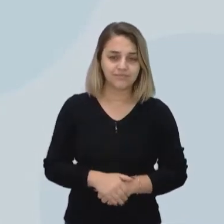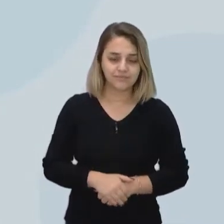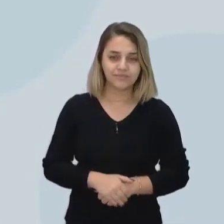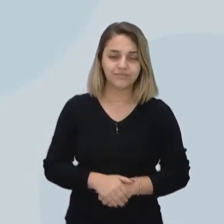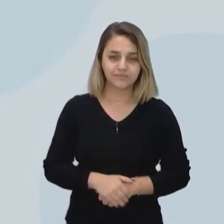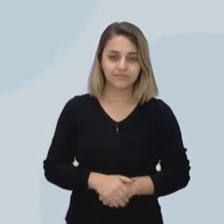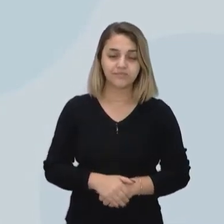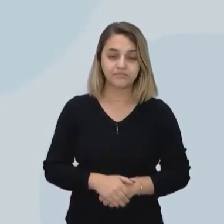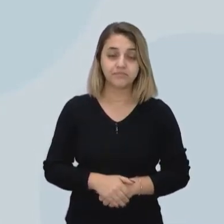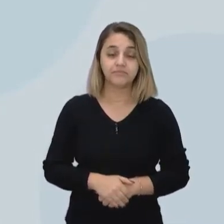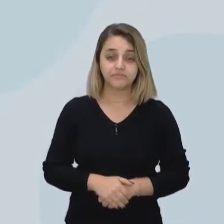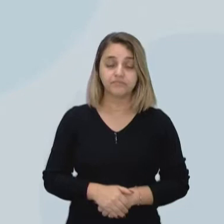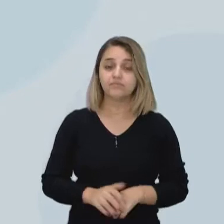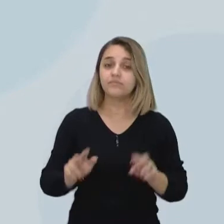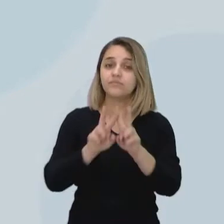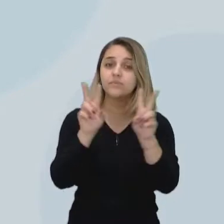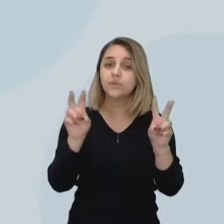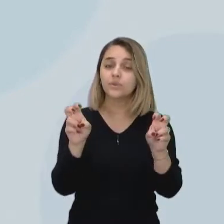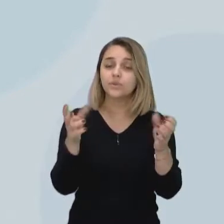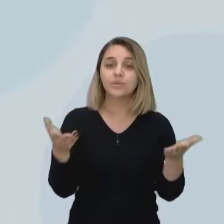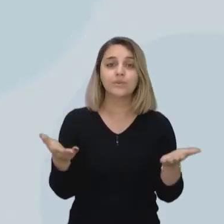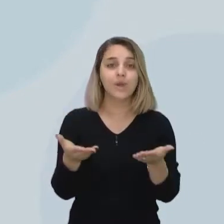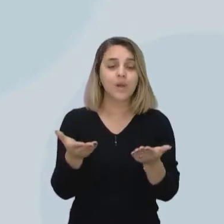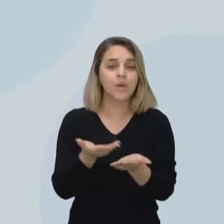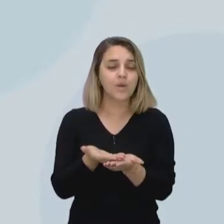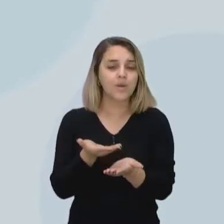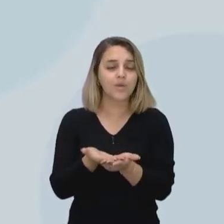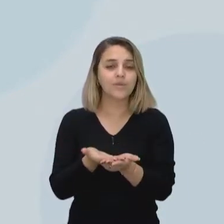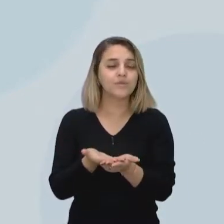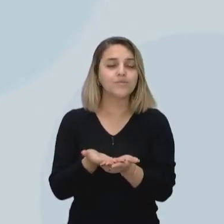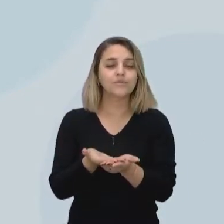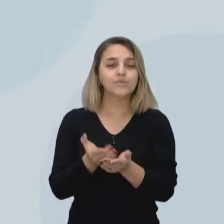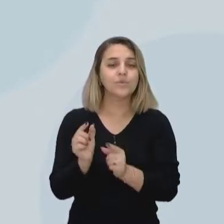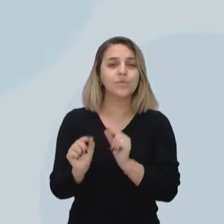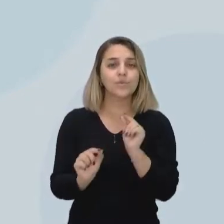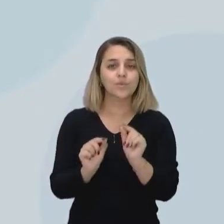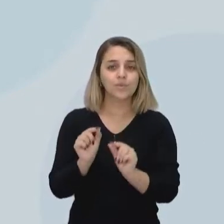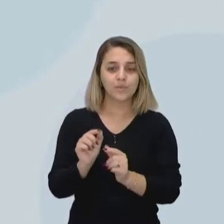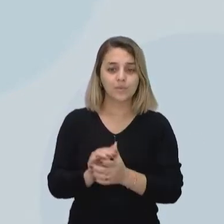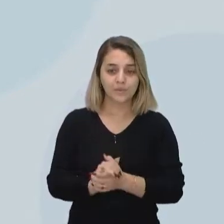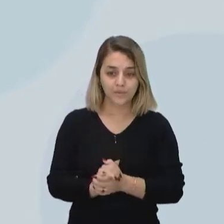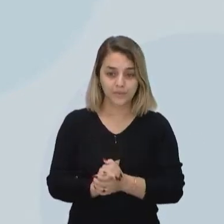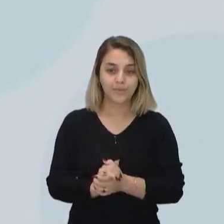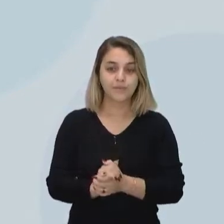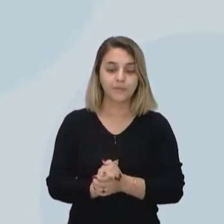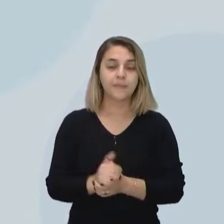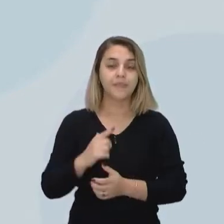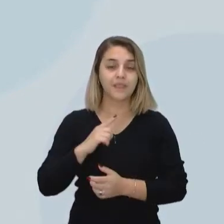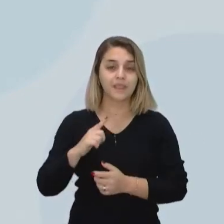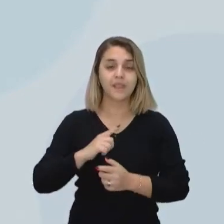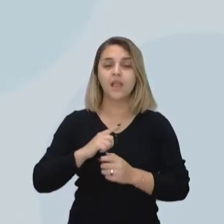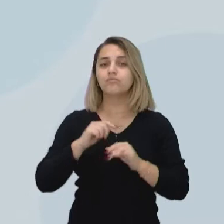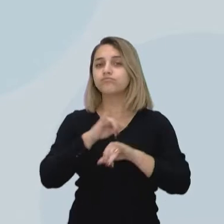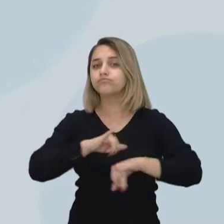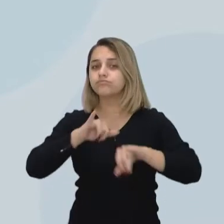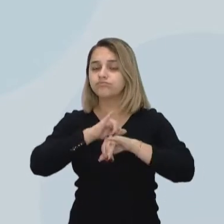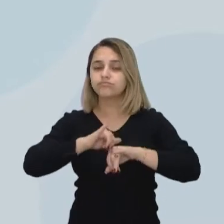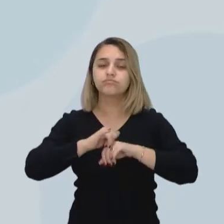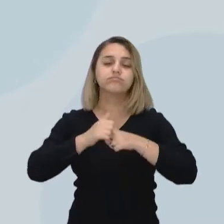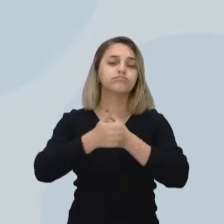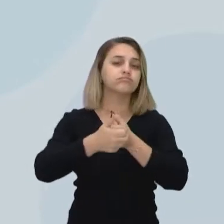A temática da nossa aula, nós vamos abordar algumas tecnologias, vamos mostrar